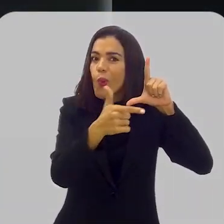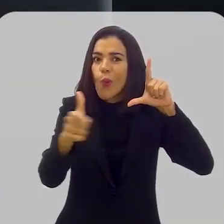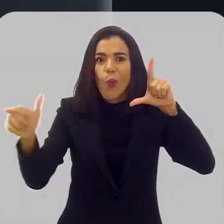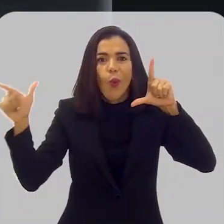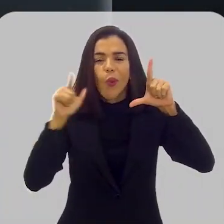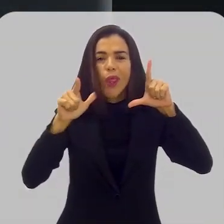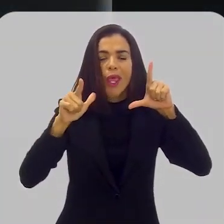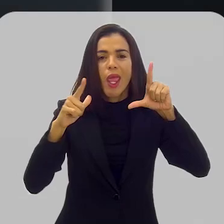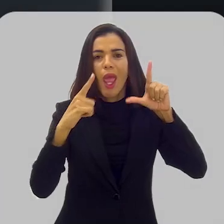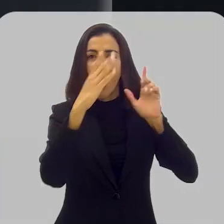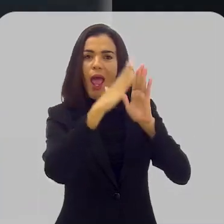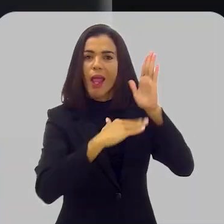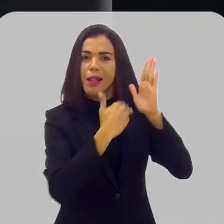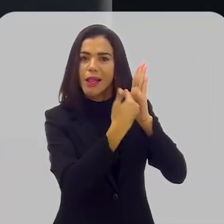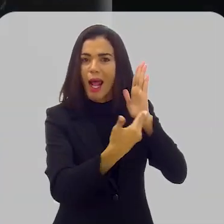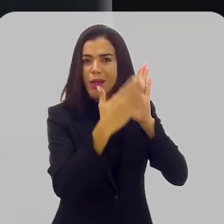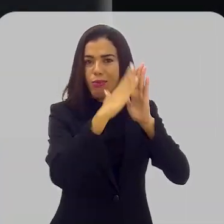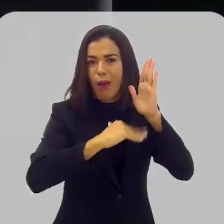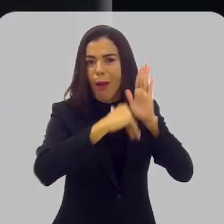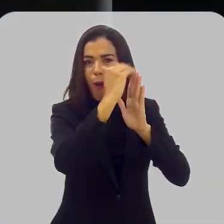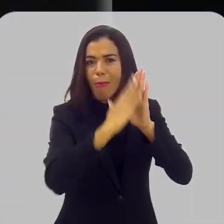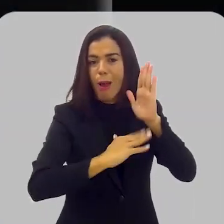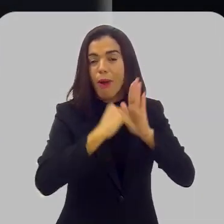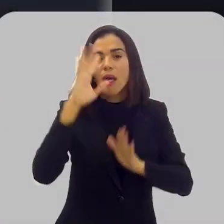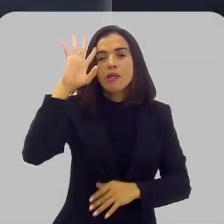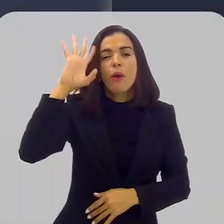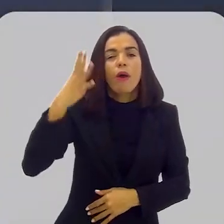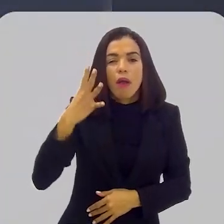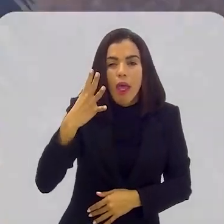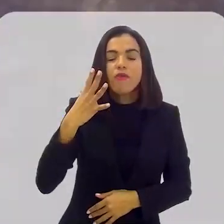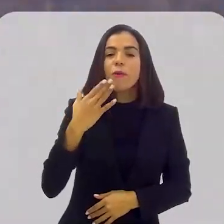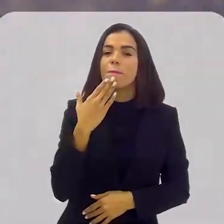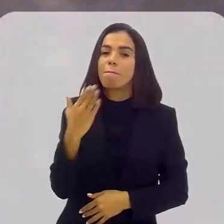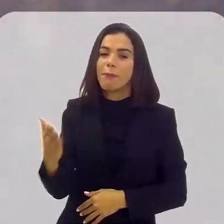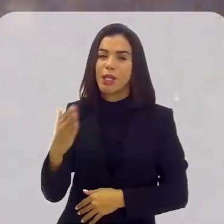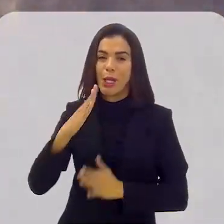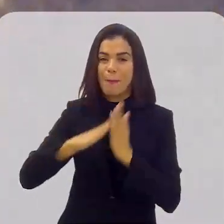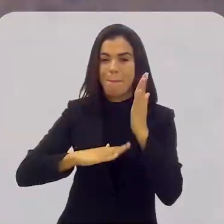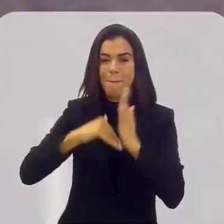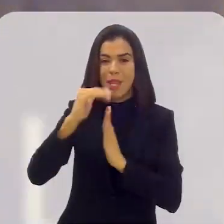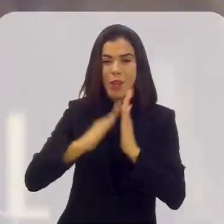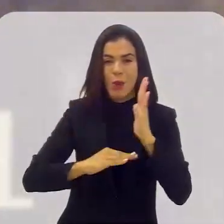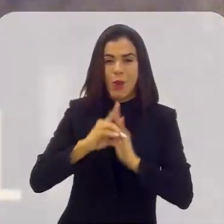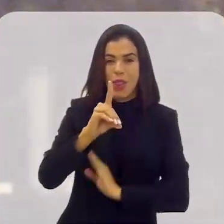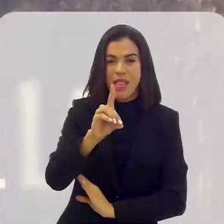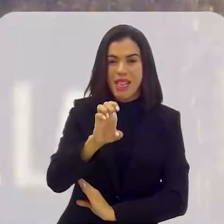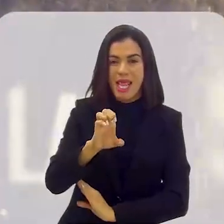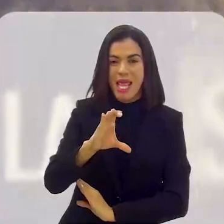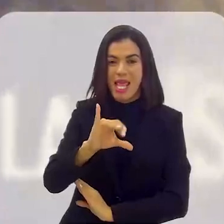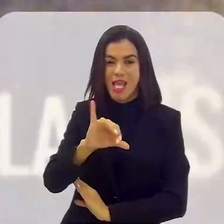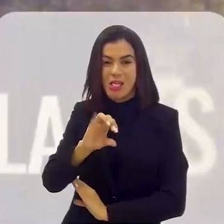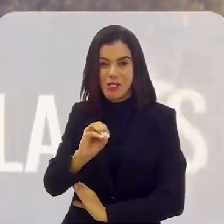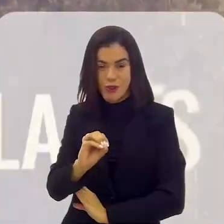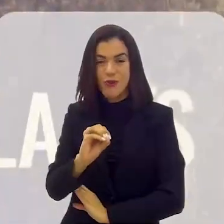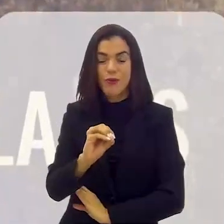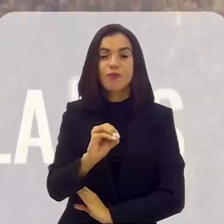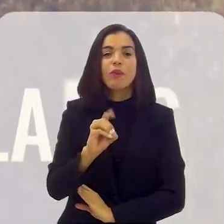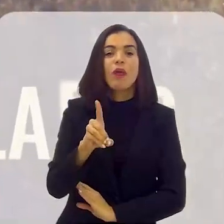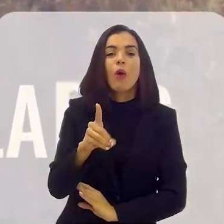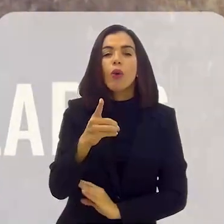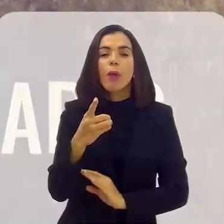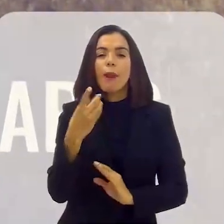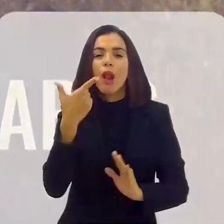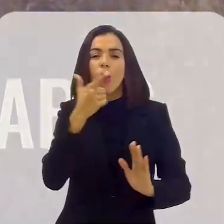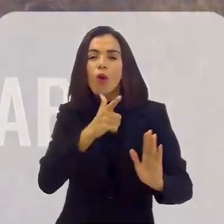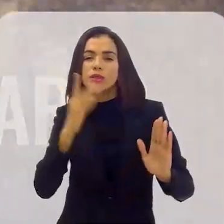E na época não havia um retrato de Tiradentes. Então a solução foi encomendar a obra ao pintor Décio Vilares,